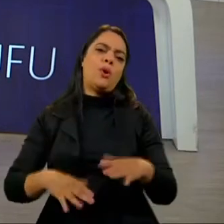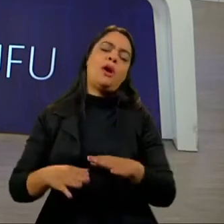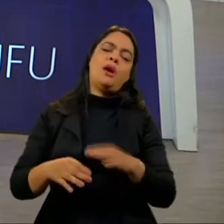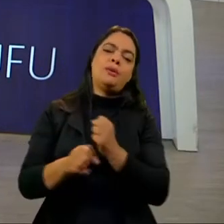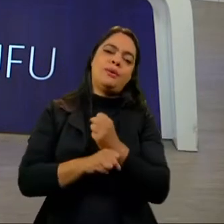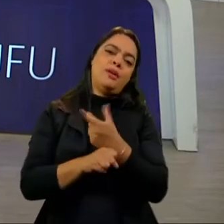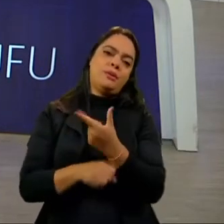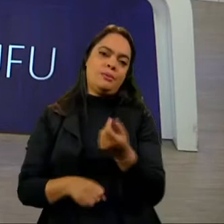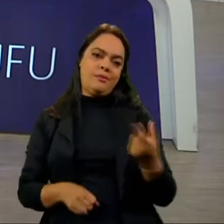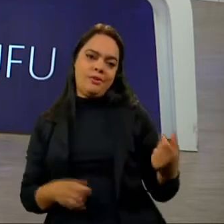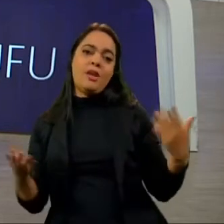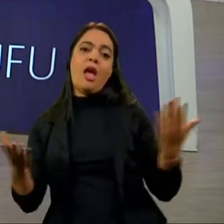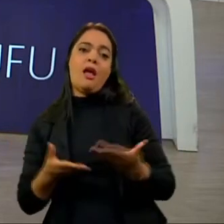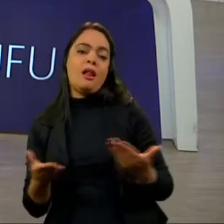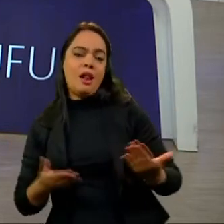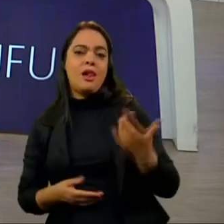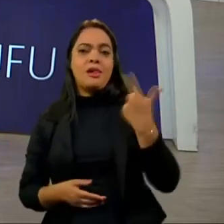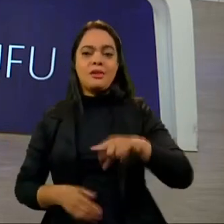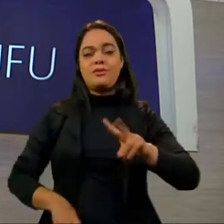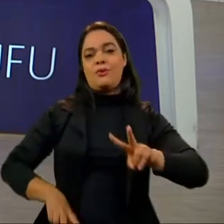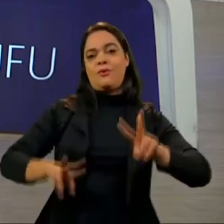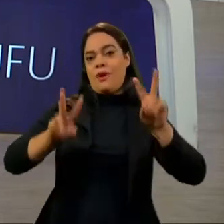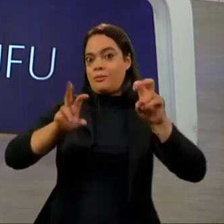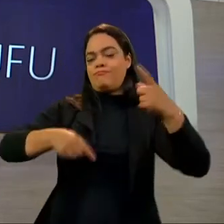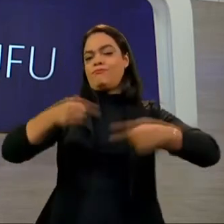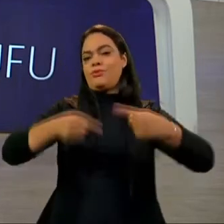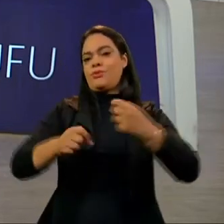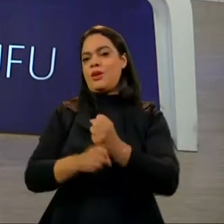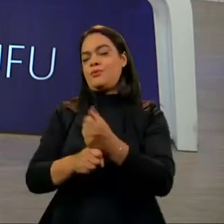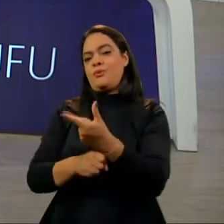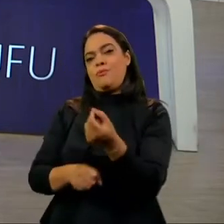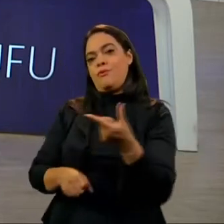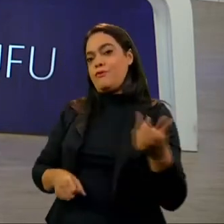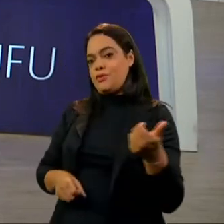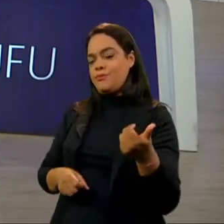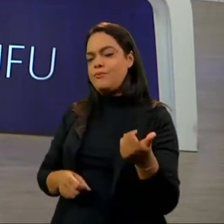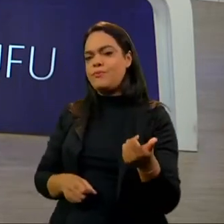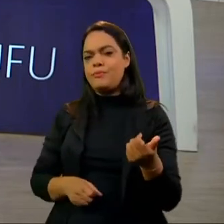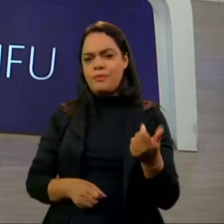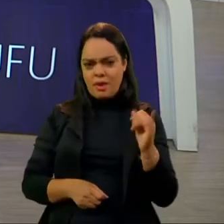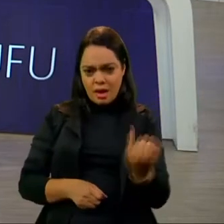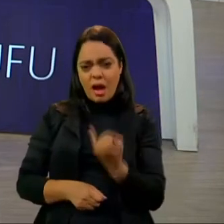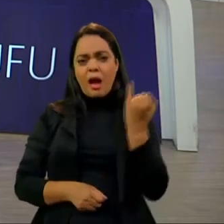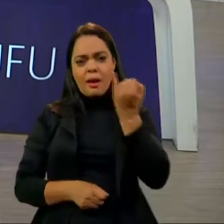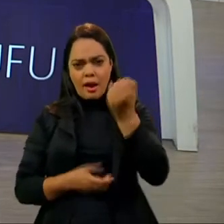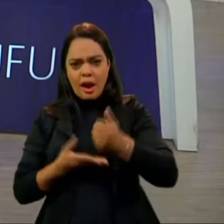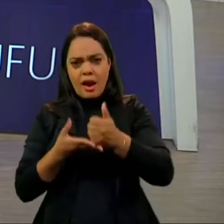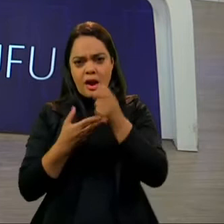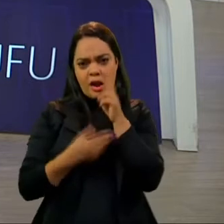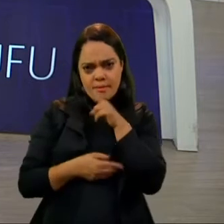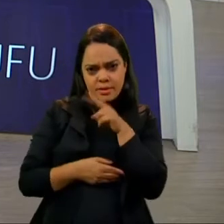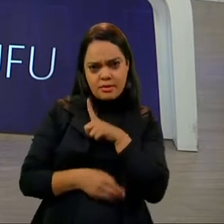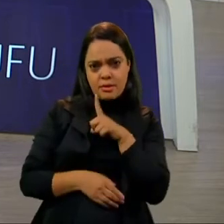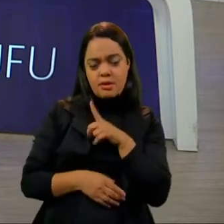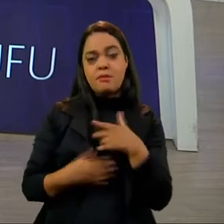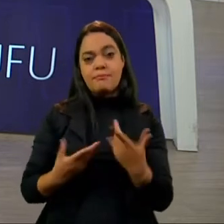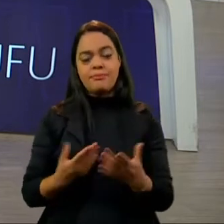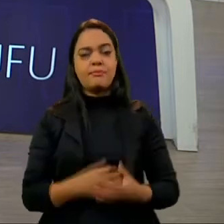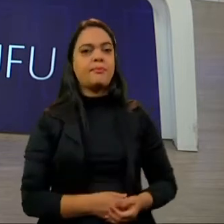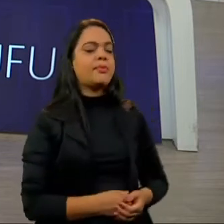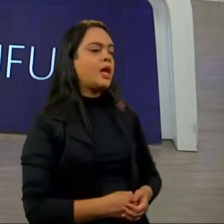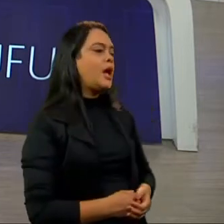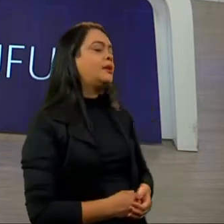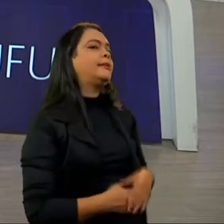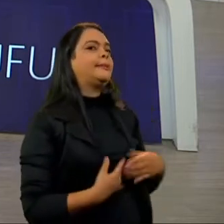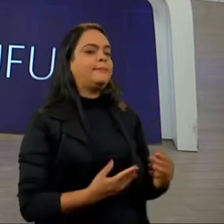2020, e volta a ser pauta novamente em 2021. Qual que a importância do auxílio emergencial, Alana? Então, o